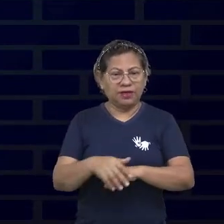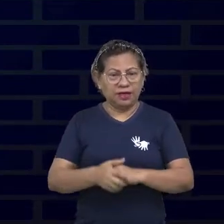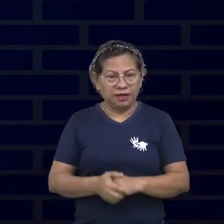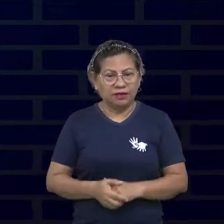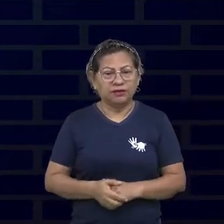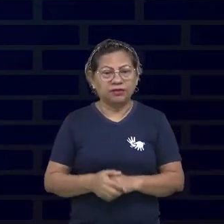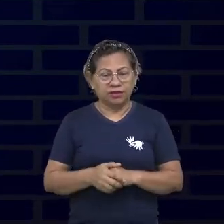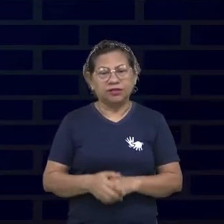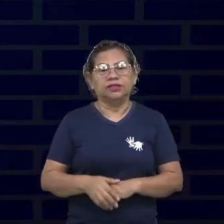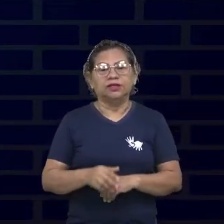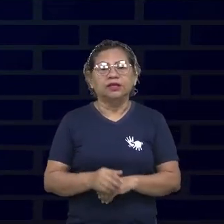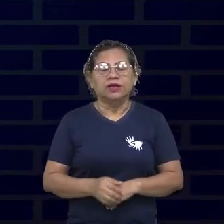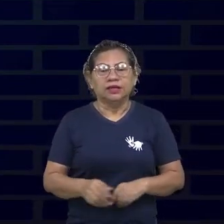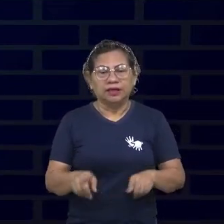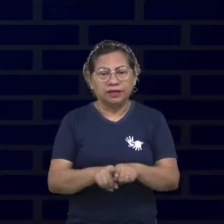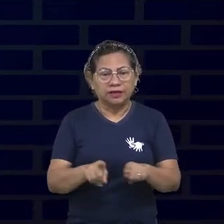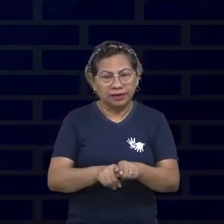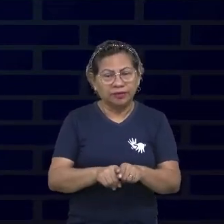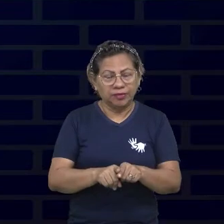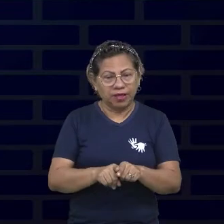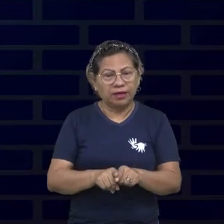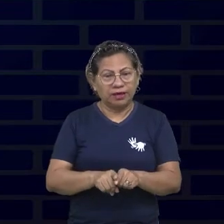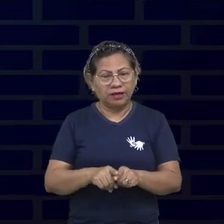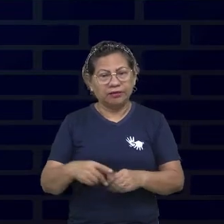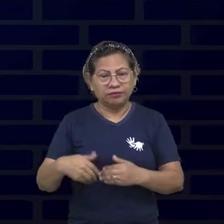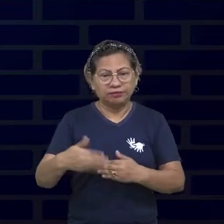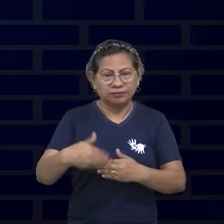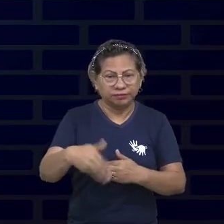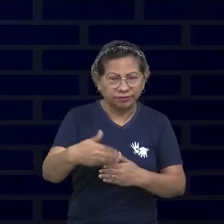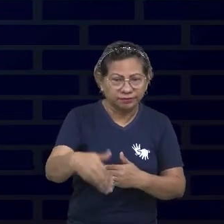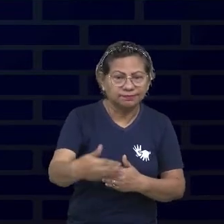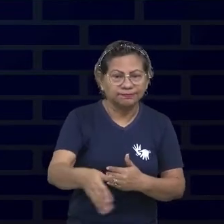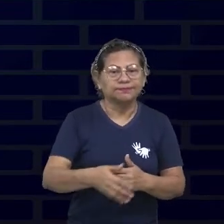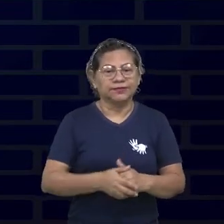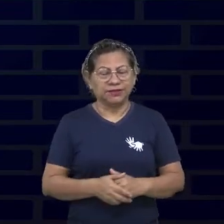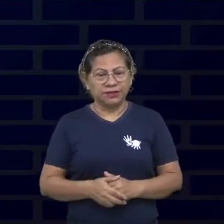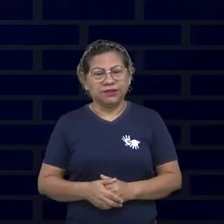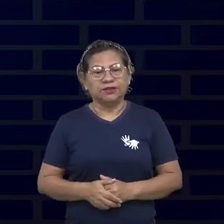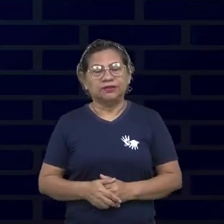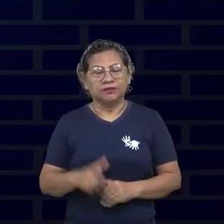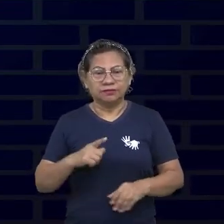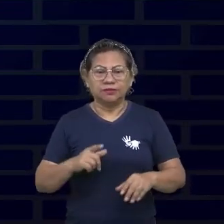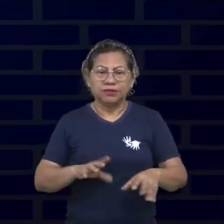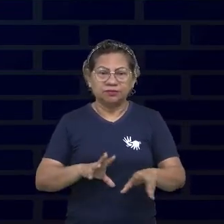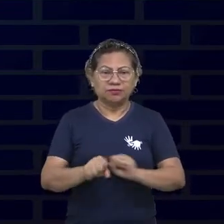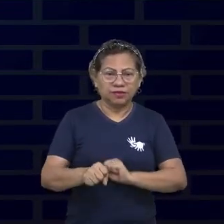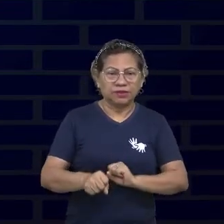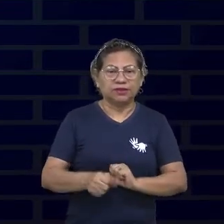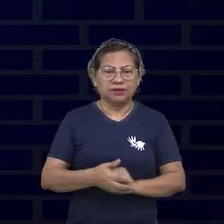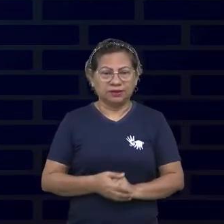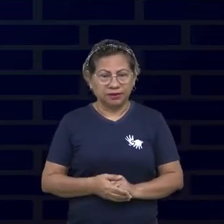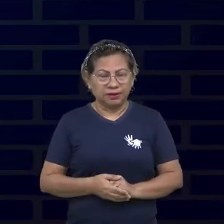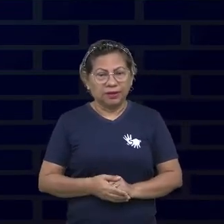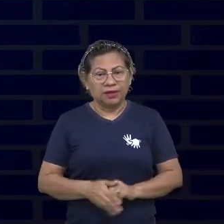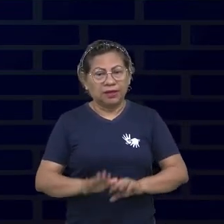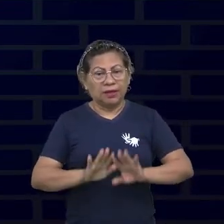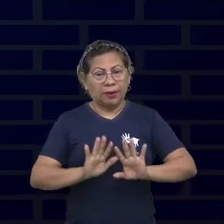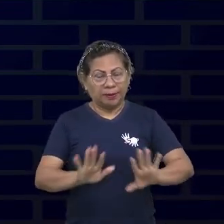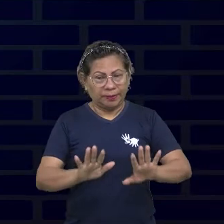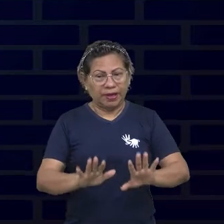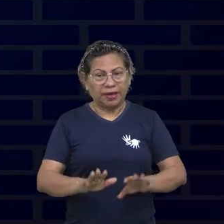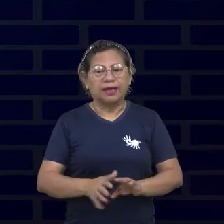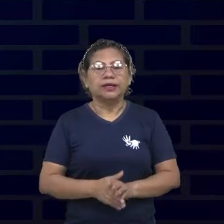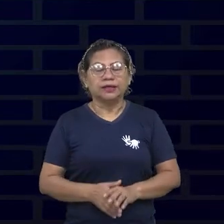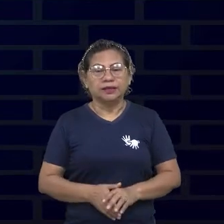não foi fácil. Mas eu tive sempre um incentivo da minha família. Apesar dos meus pais terem se separado